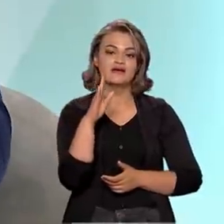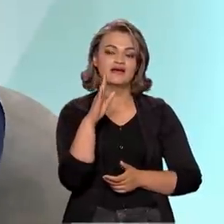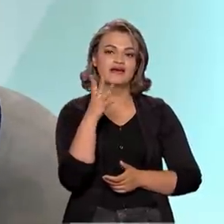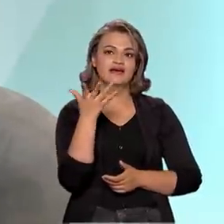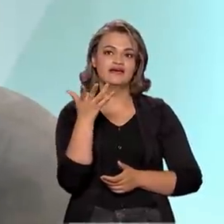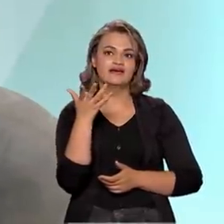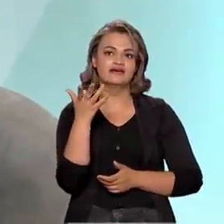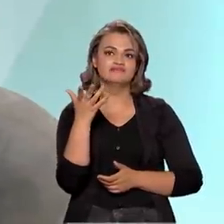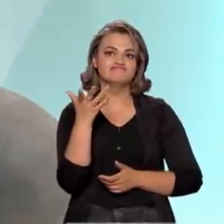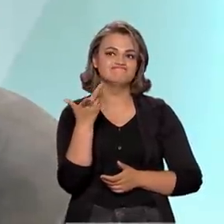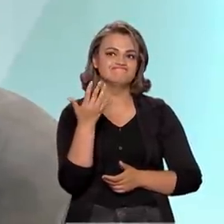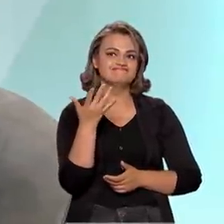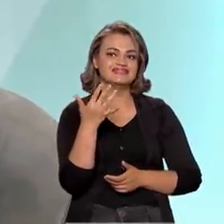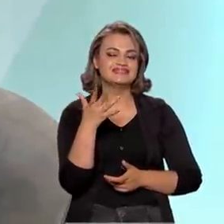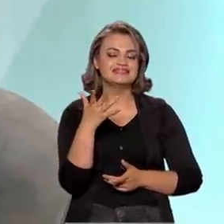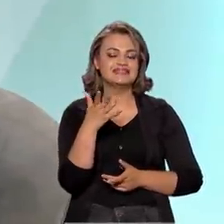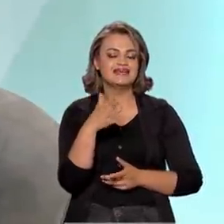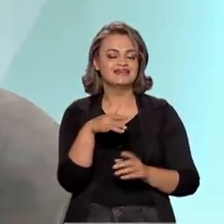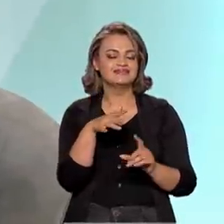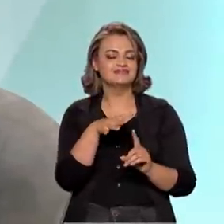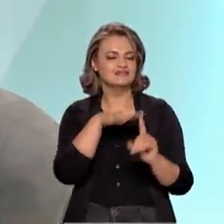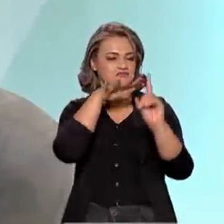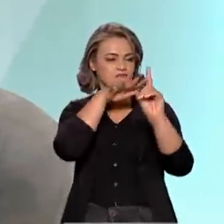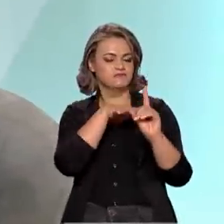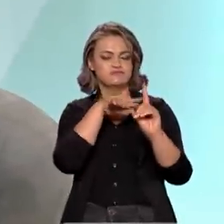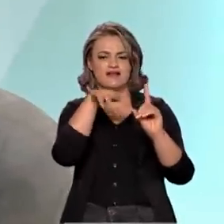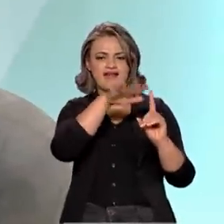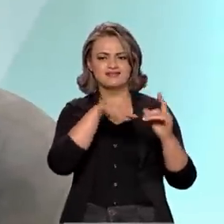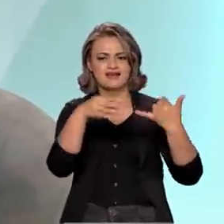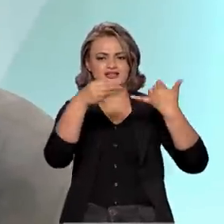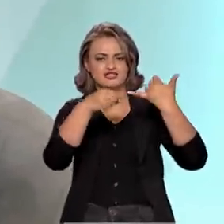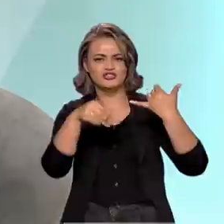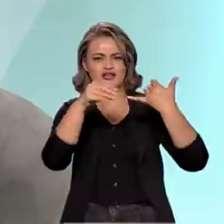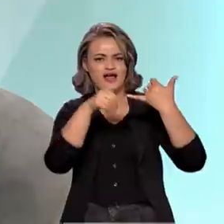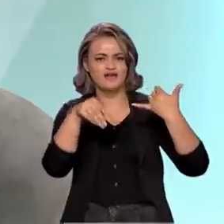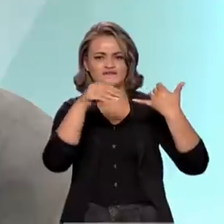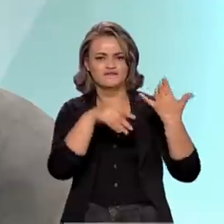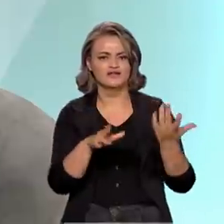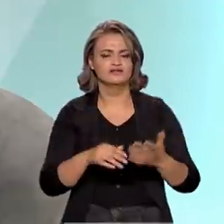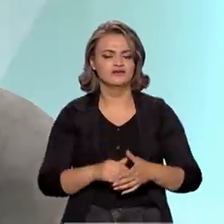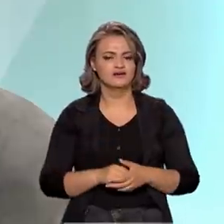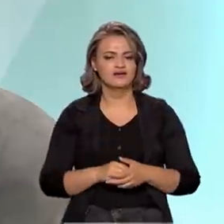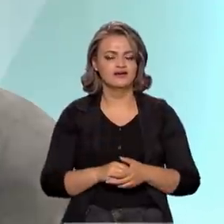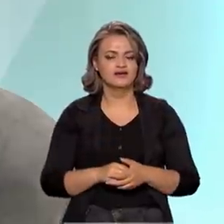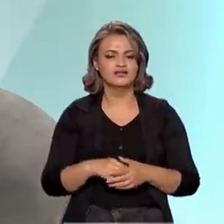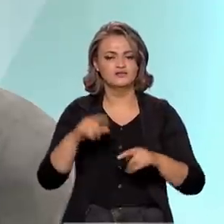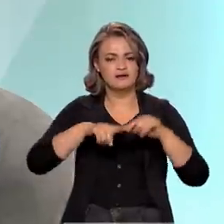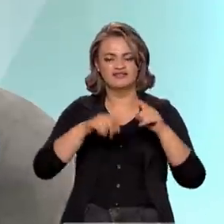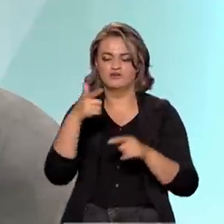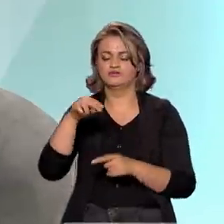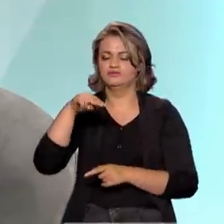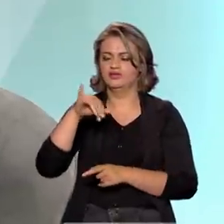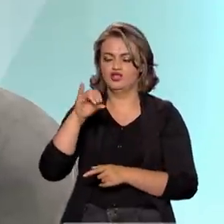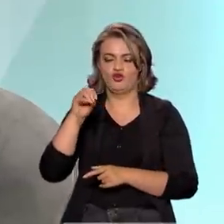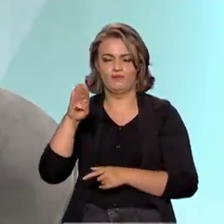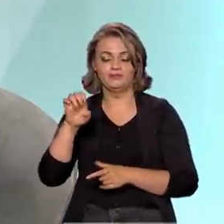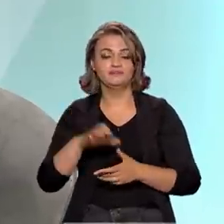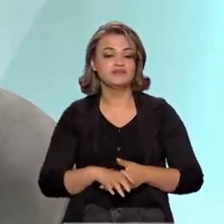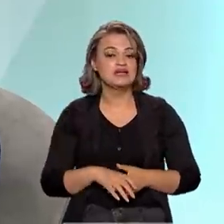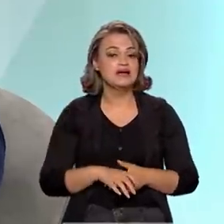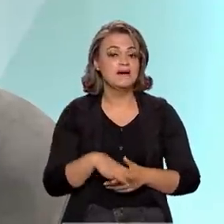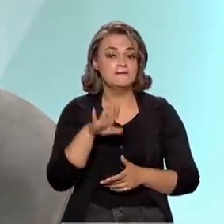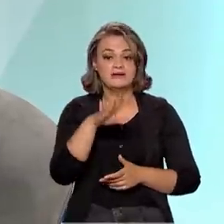cada vez mais protagonista nesse setor de grafeno e no nióbio. Já falo do nióbio daqui a pouco. Mas a importância do